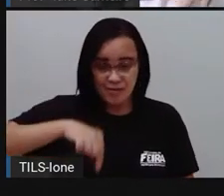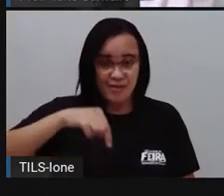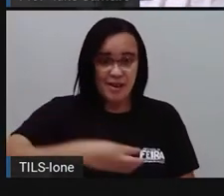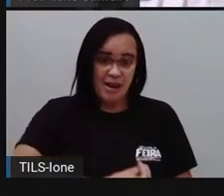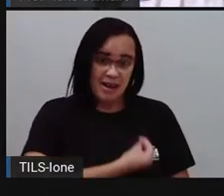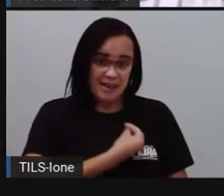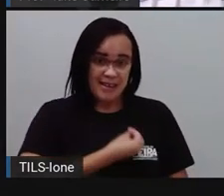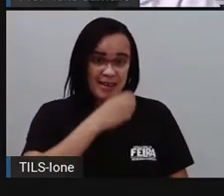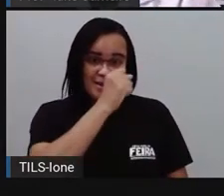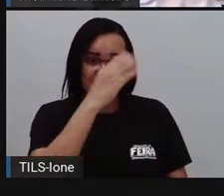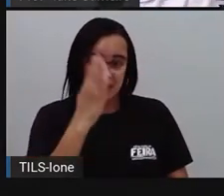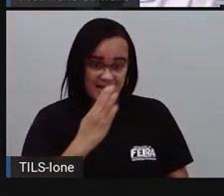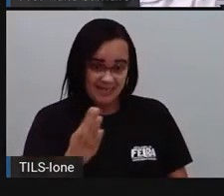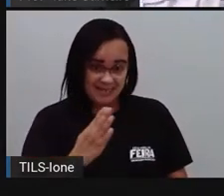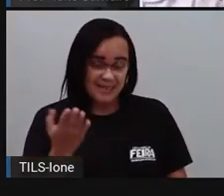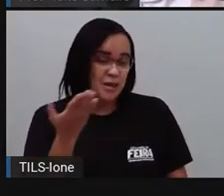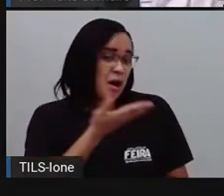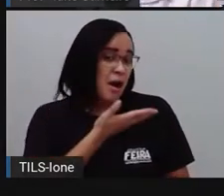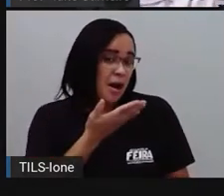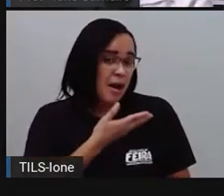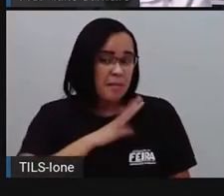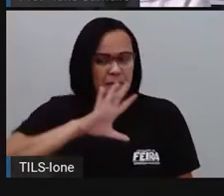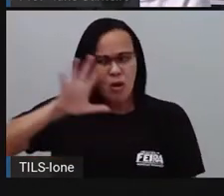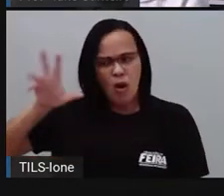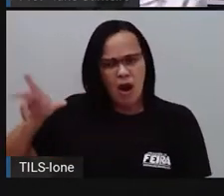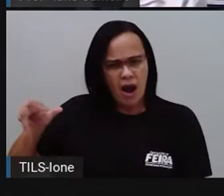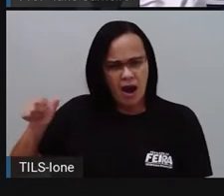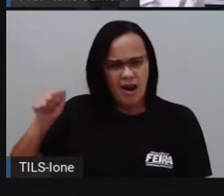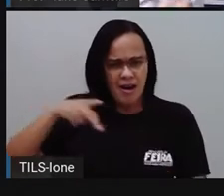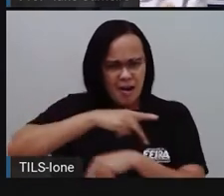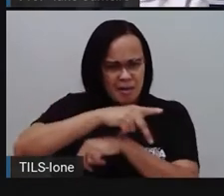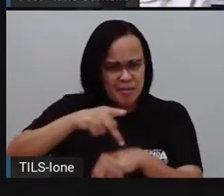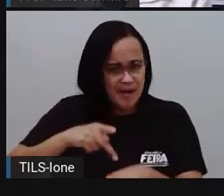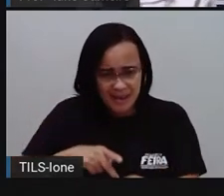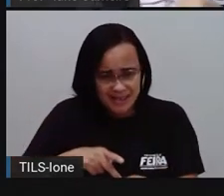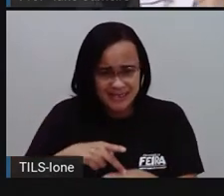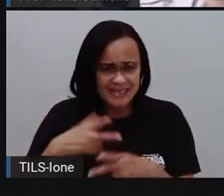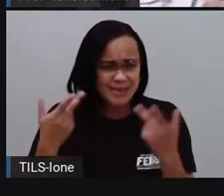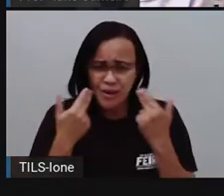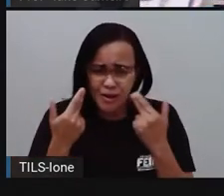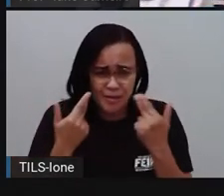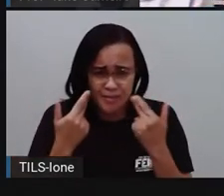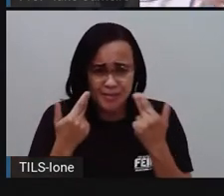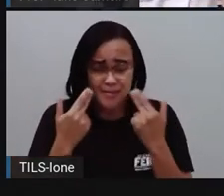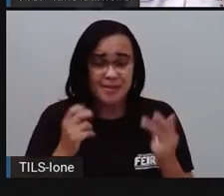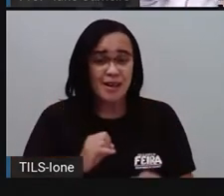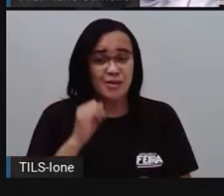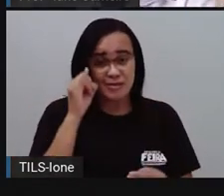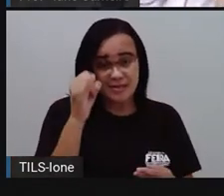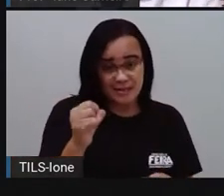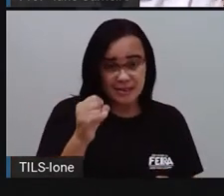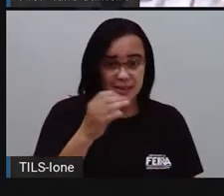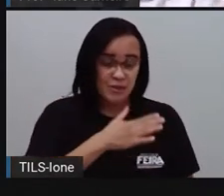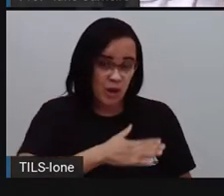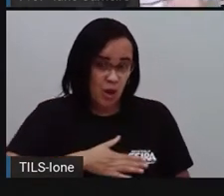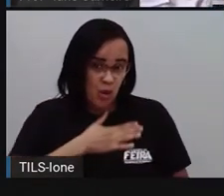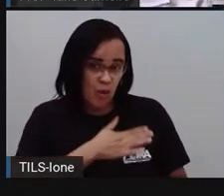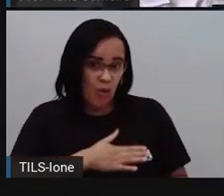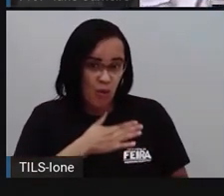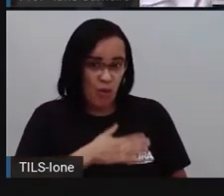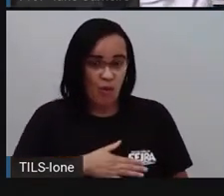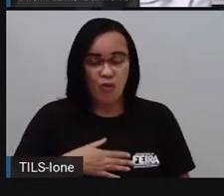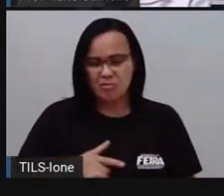Se você gosta de rock, seu amigo gosta de forró. Se você fala alto, seu amigo fala